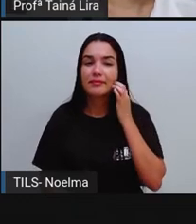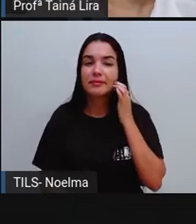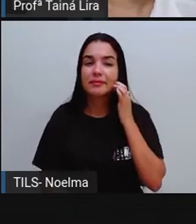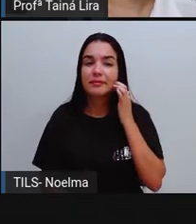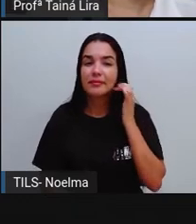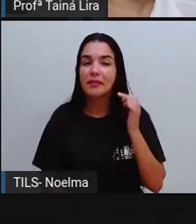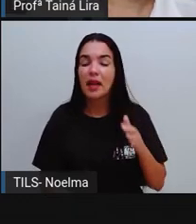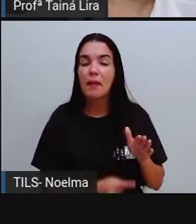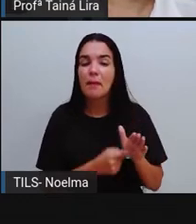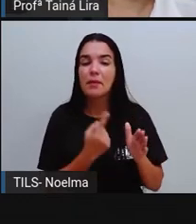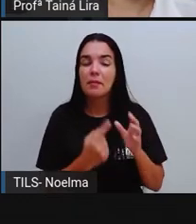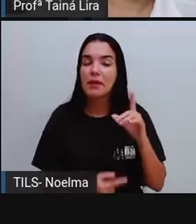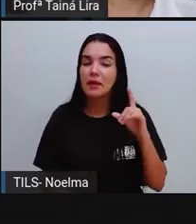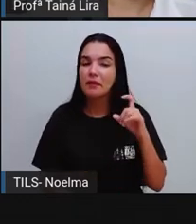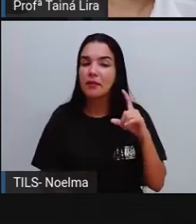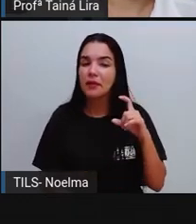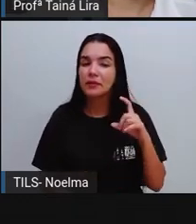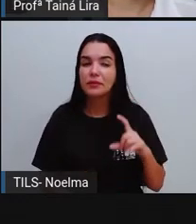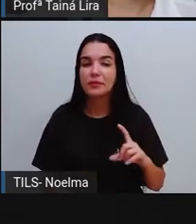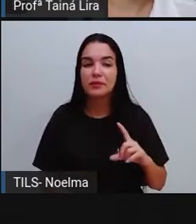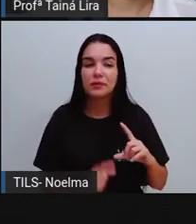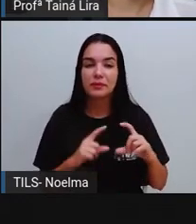Como é o nome dessa figura?